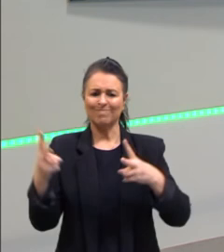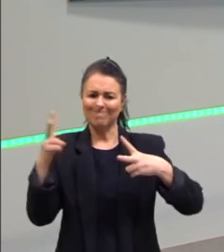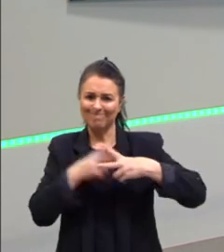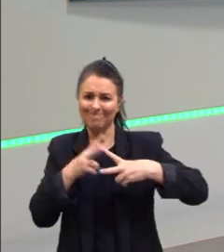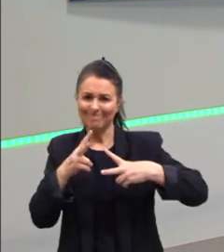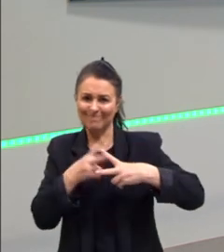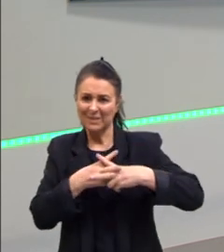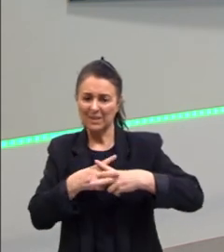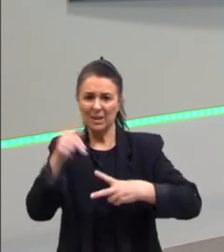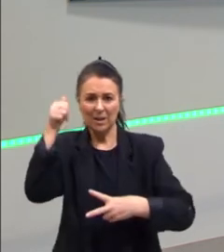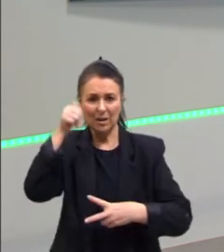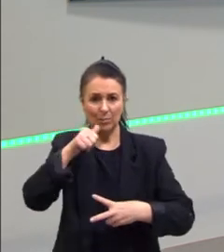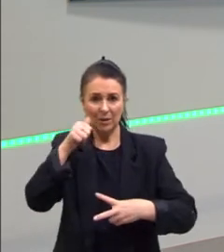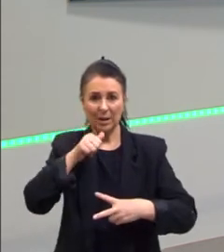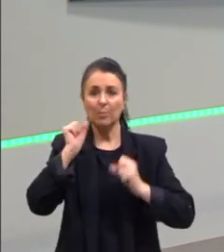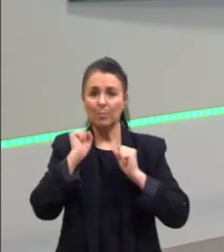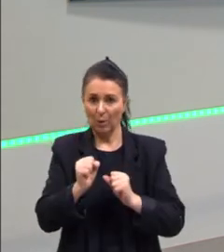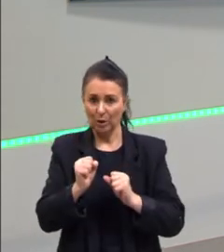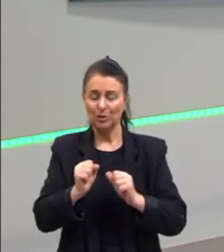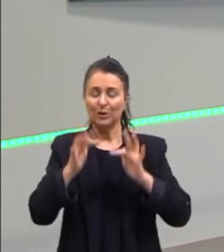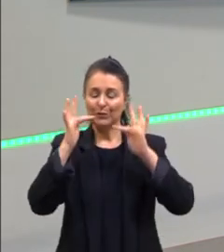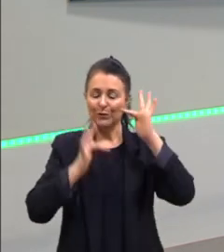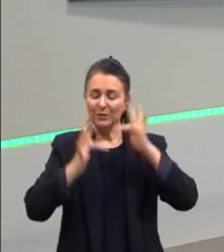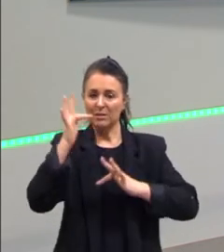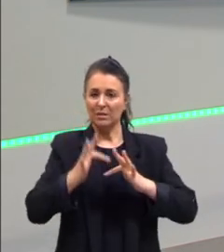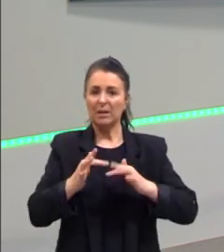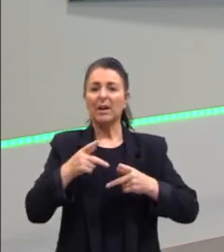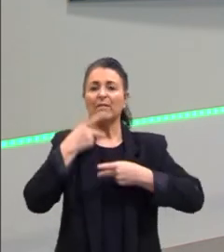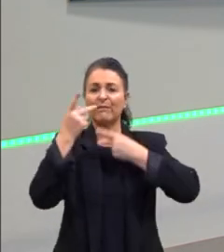acontecer de forma física e verbal.